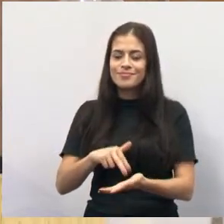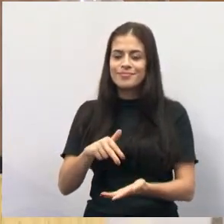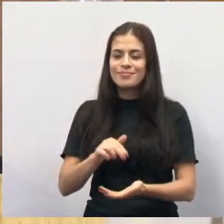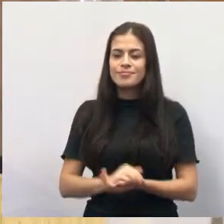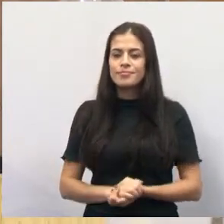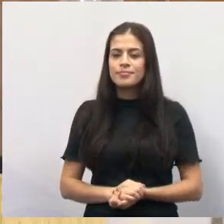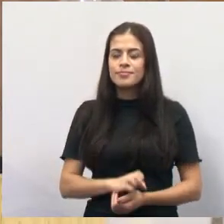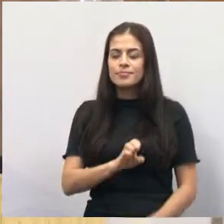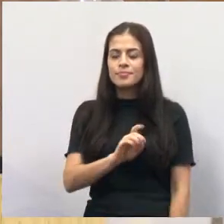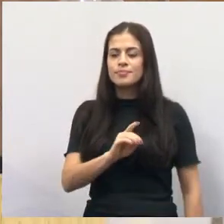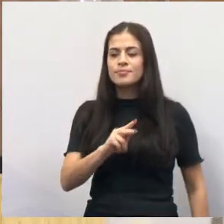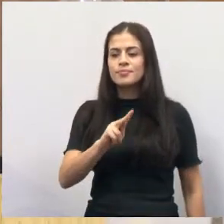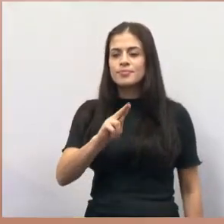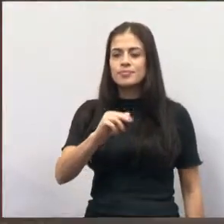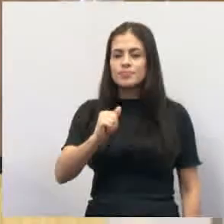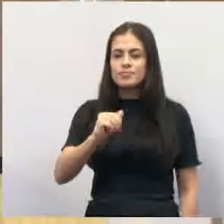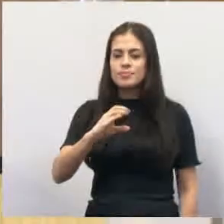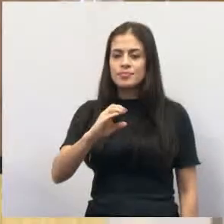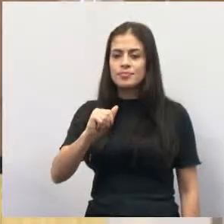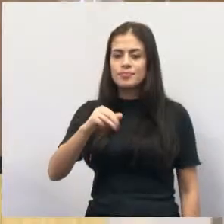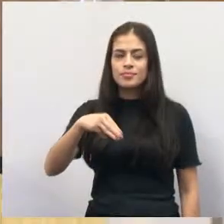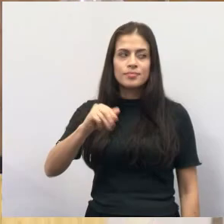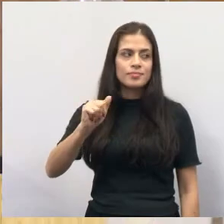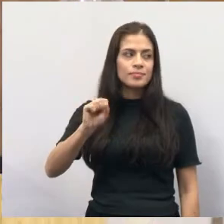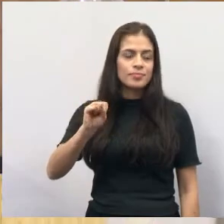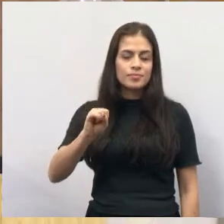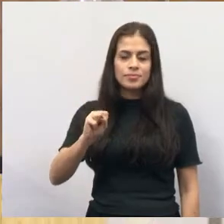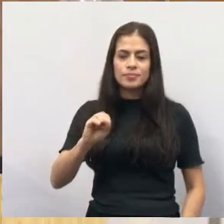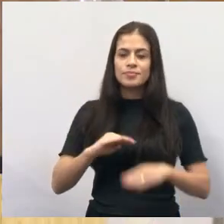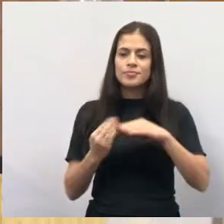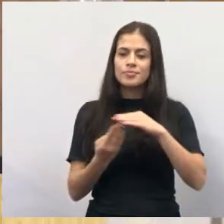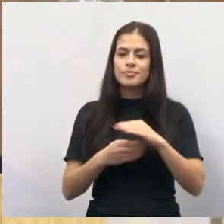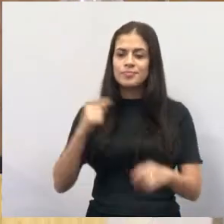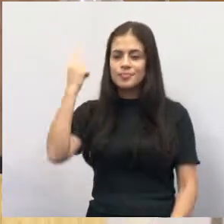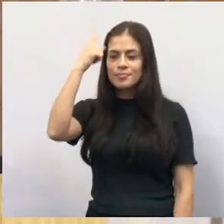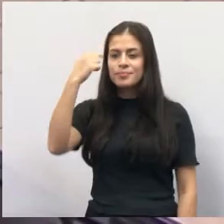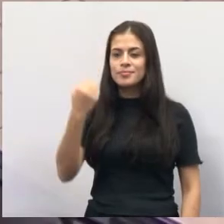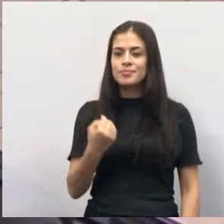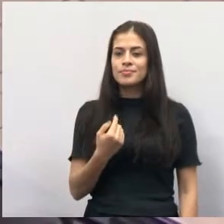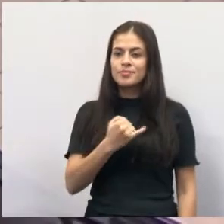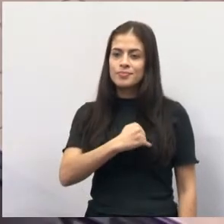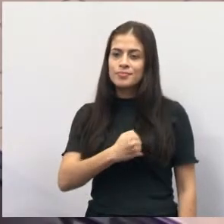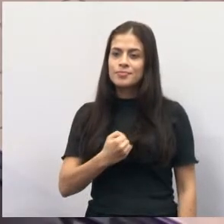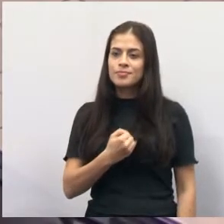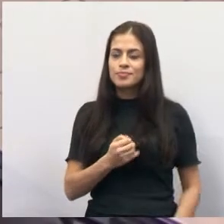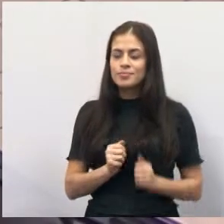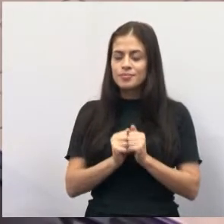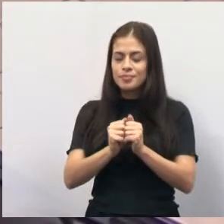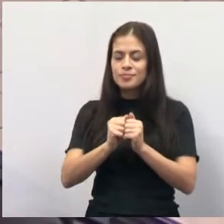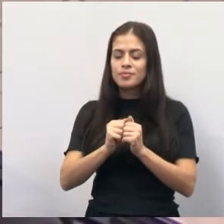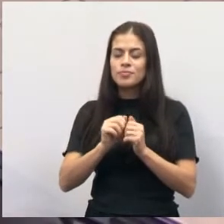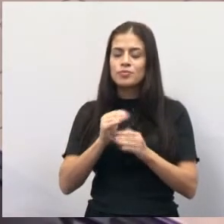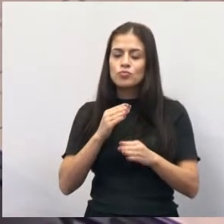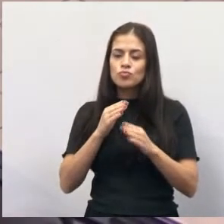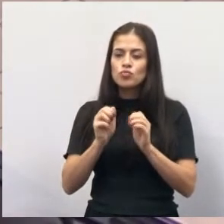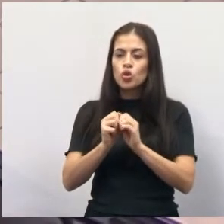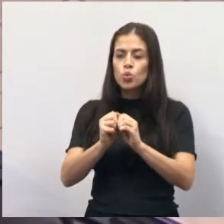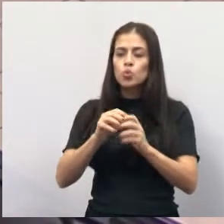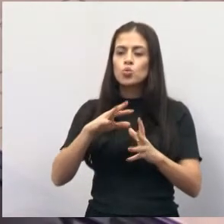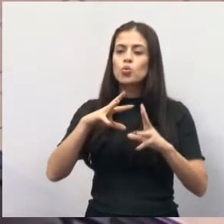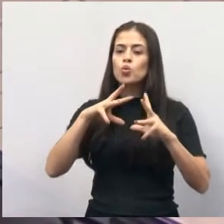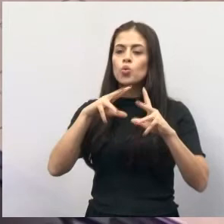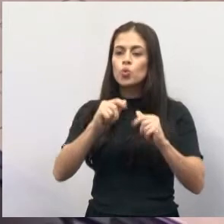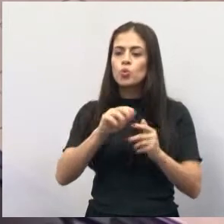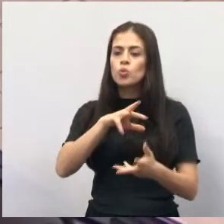festividade dos idosos aí, para que a gente possa compartilhar e participar junto. Então, todos convidados.